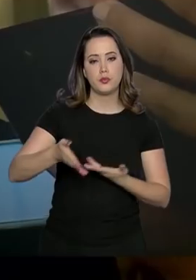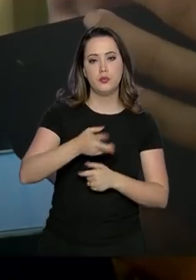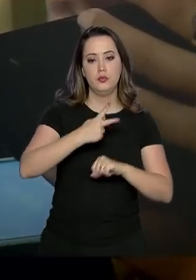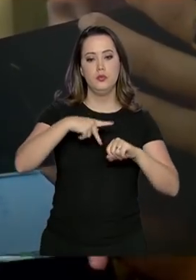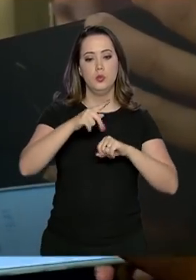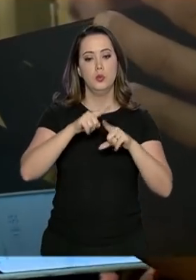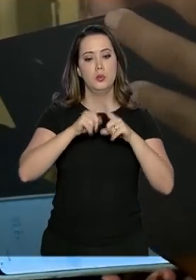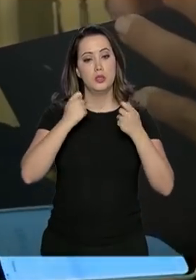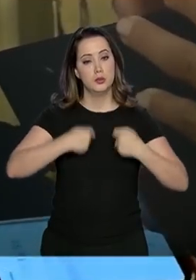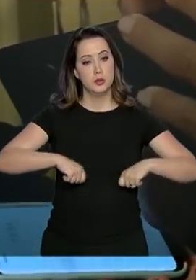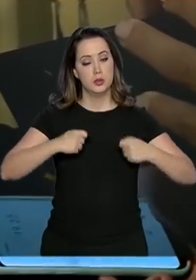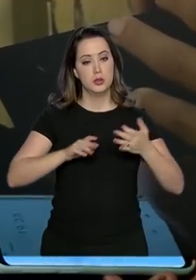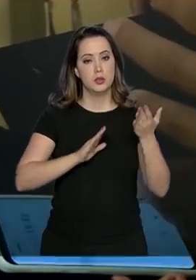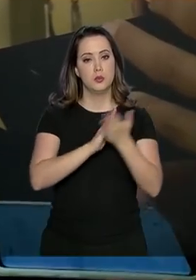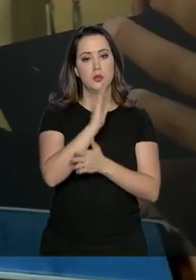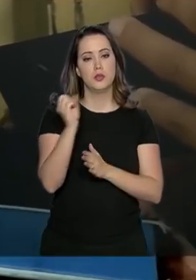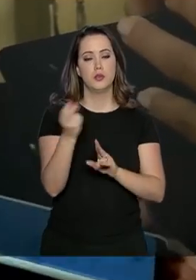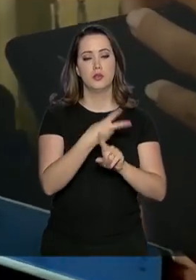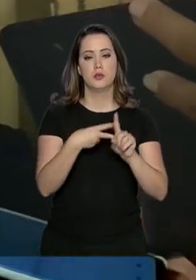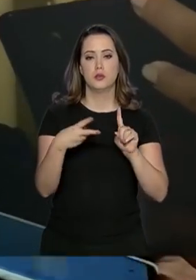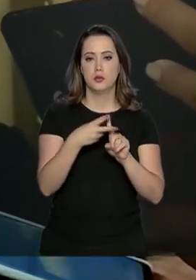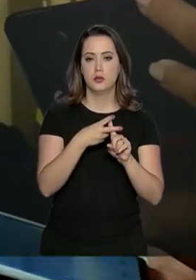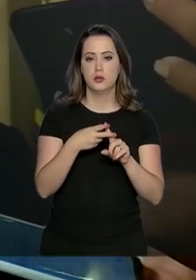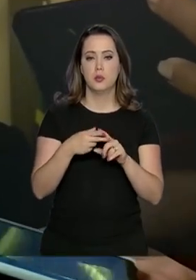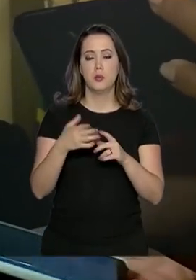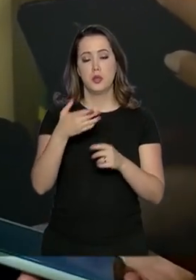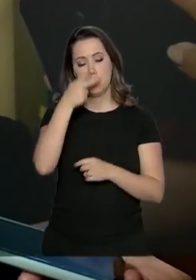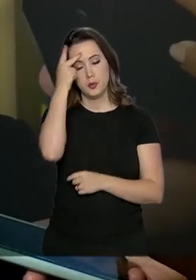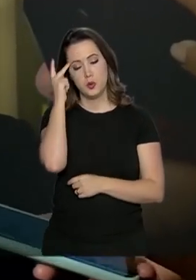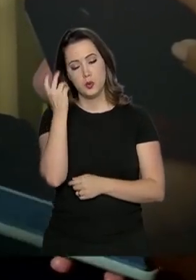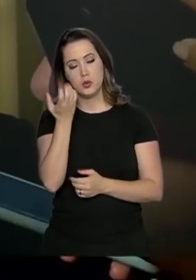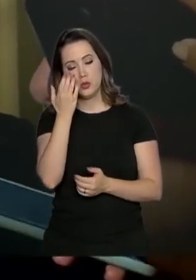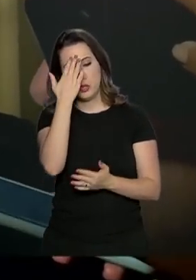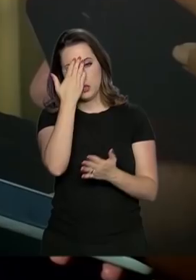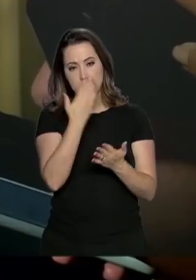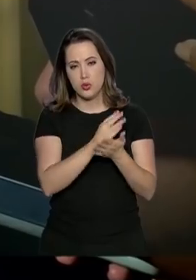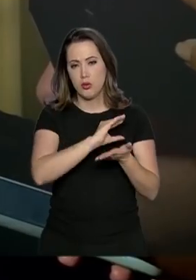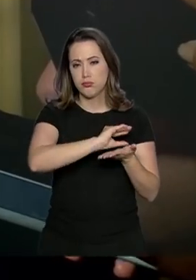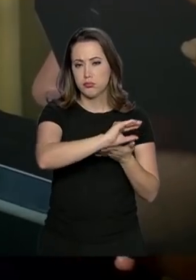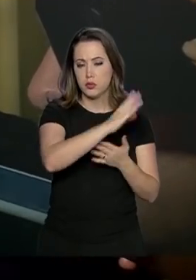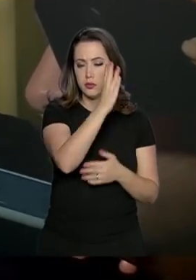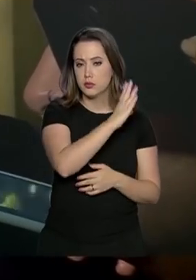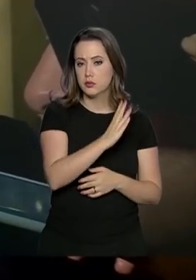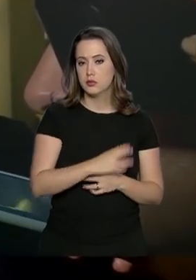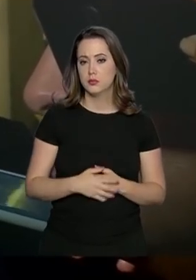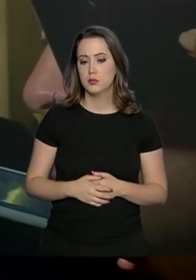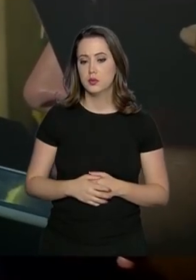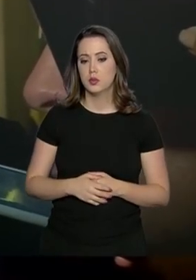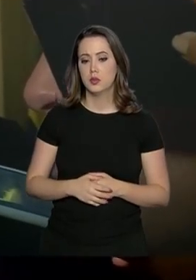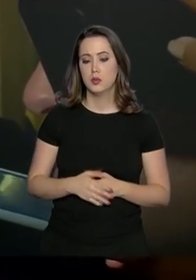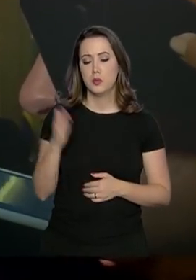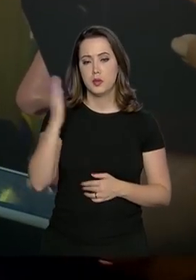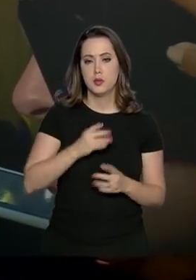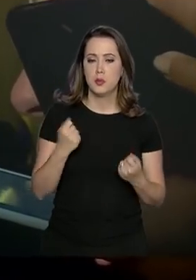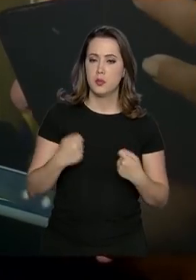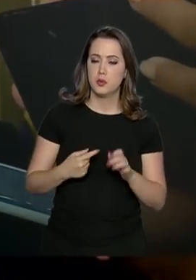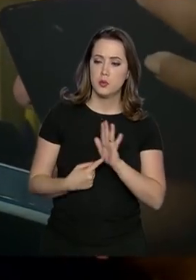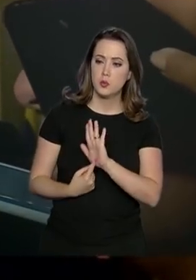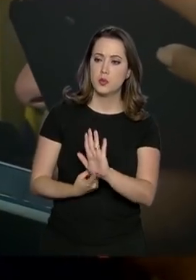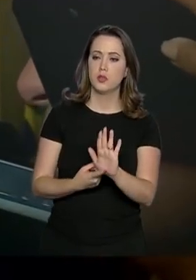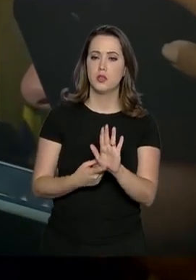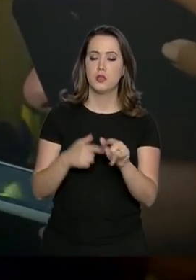mas é necessário aprovar a nova Previdência para atrair mais investimentos. O Brasil tem que mostrar que está fazendo o dever de casa.